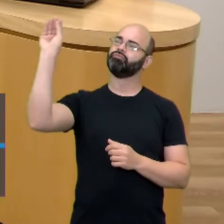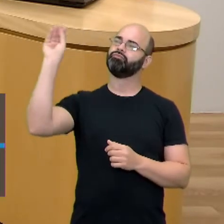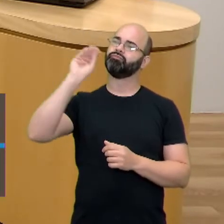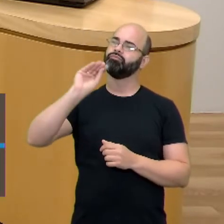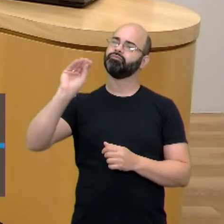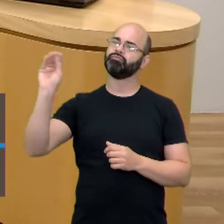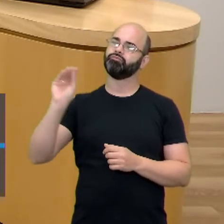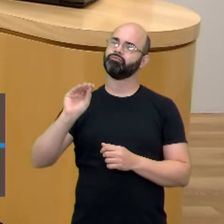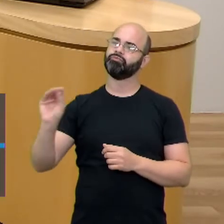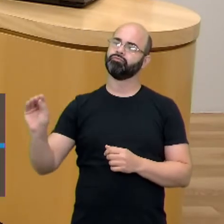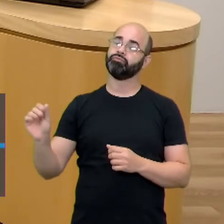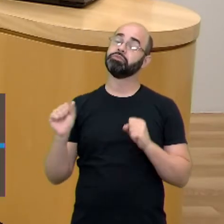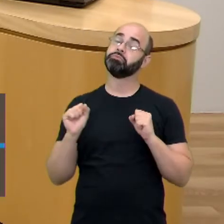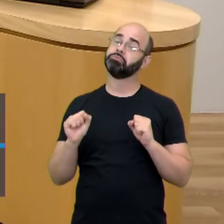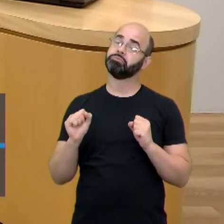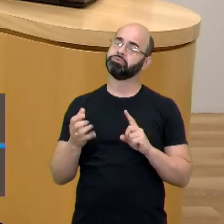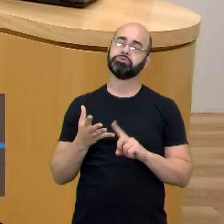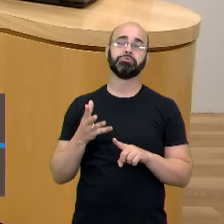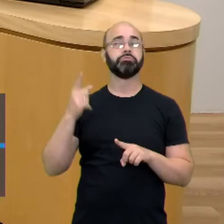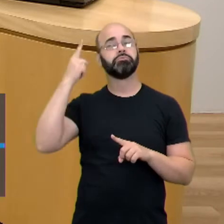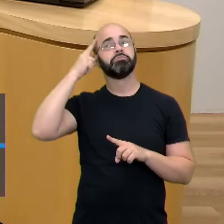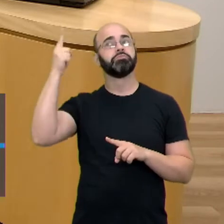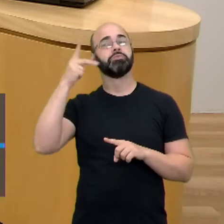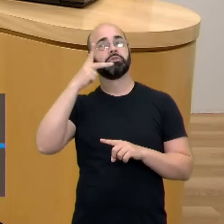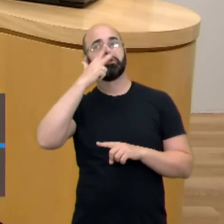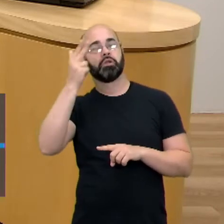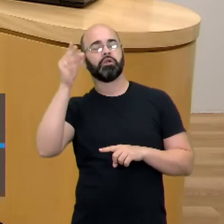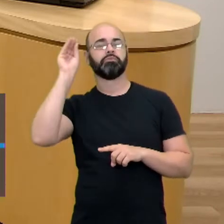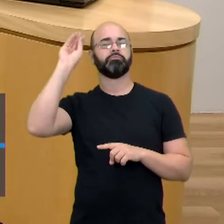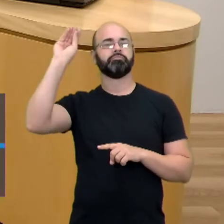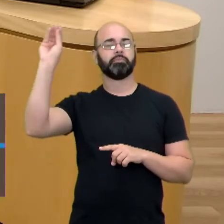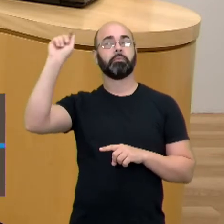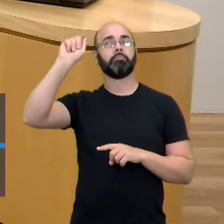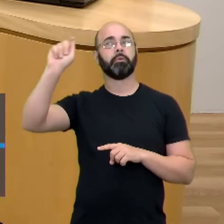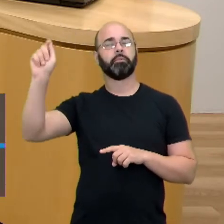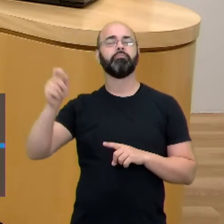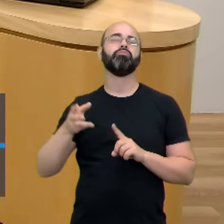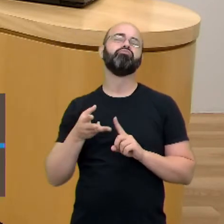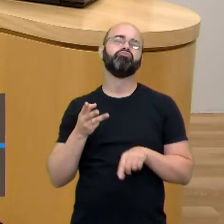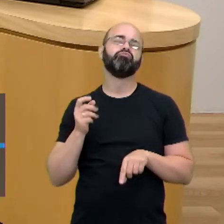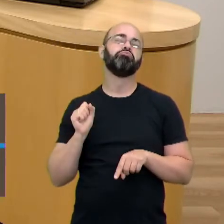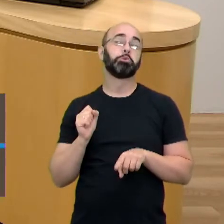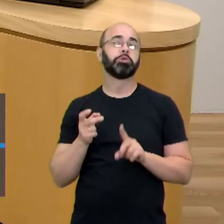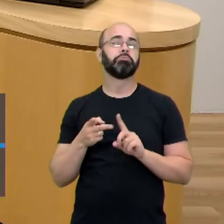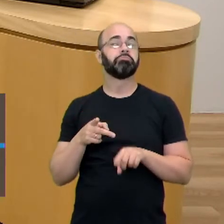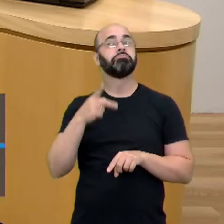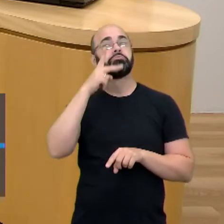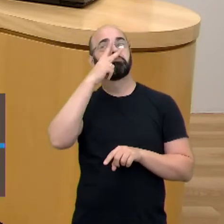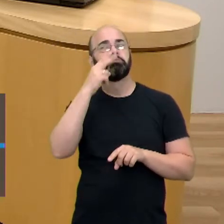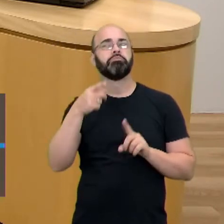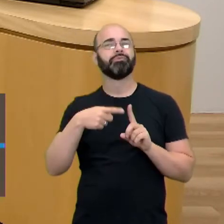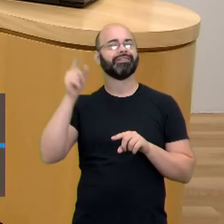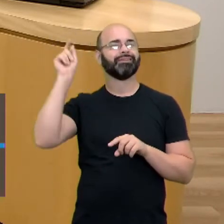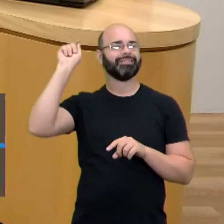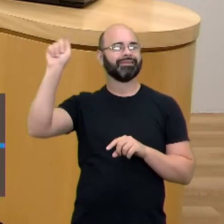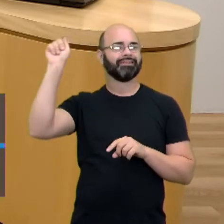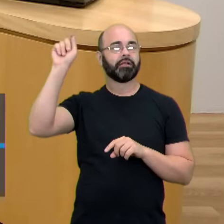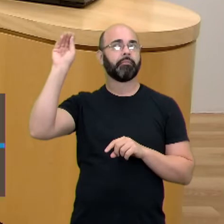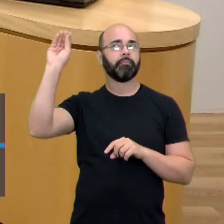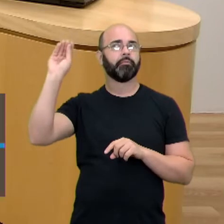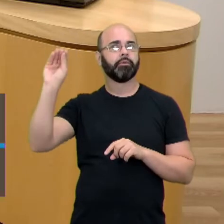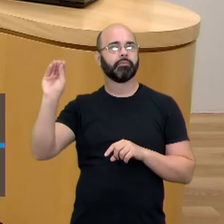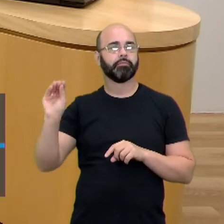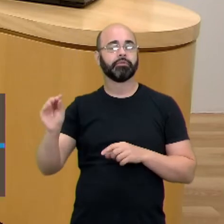as possibilidades, as hipóteses e principalmente as informações gerais